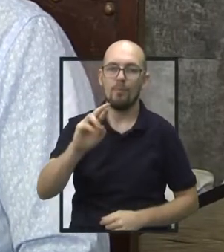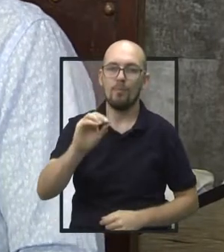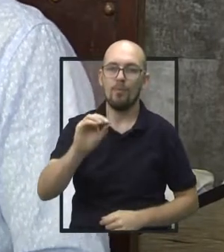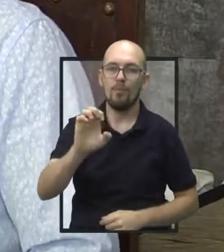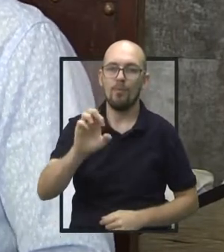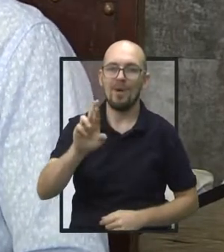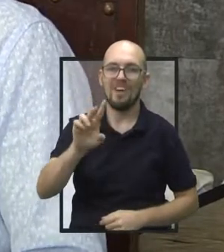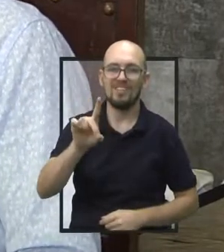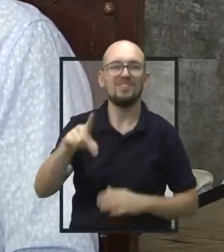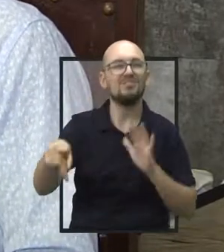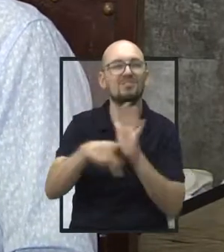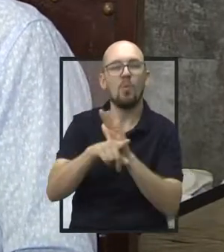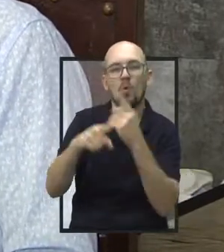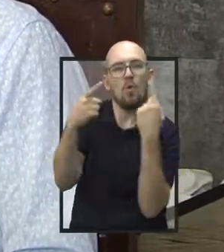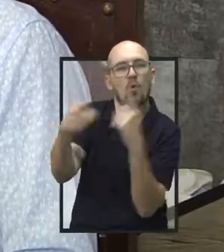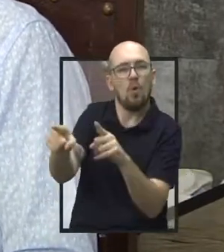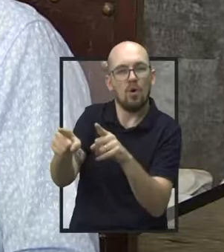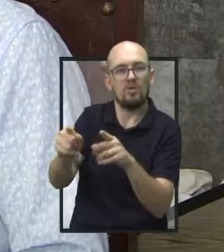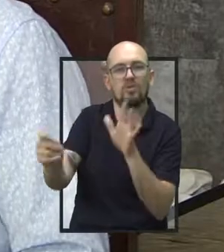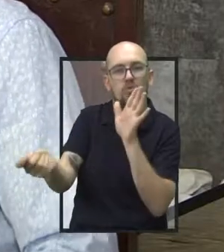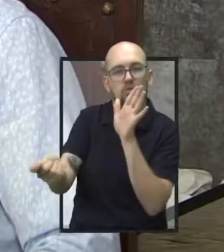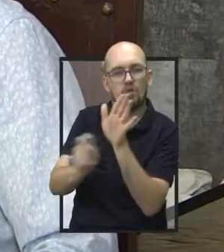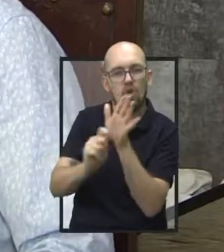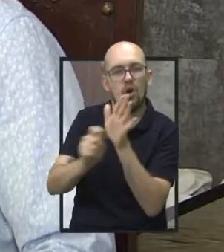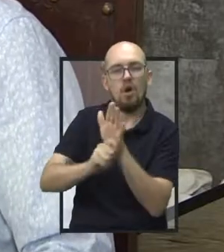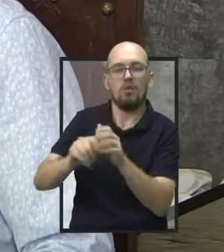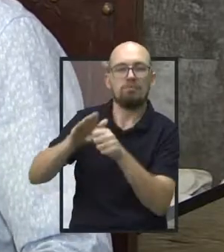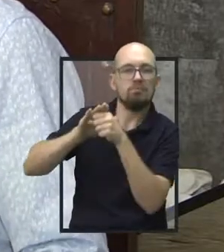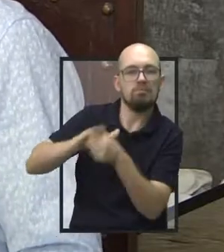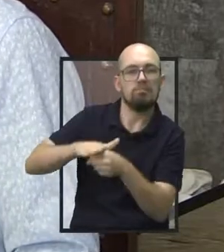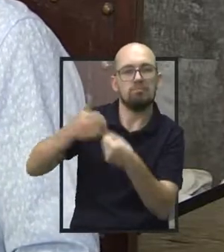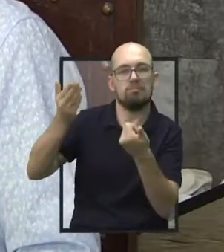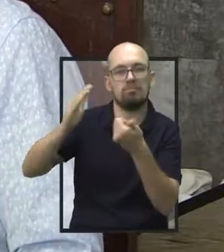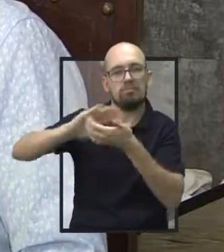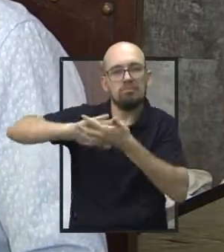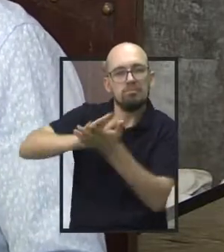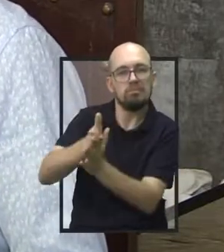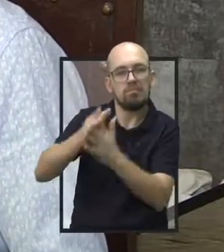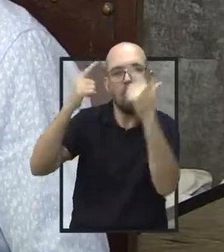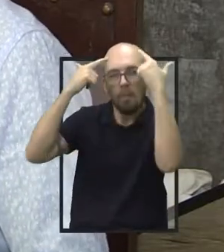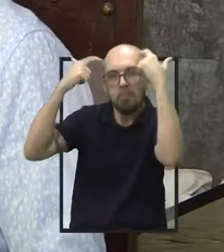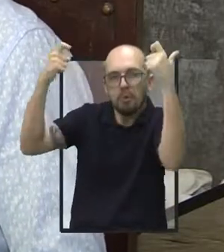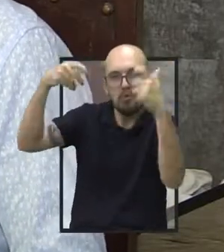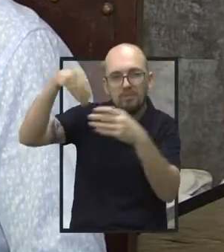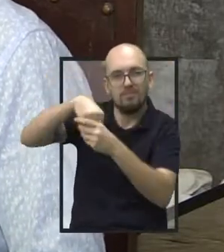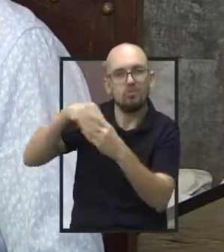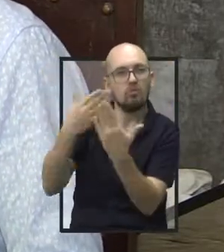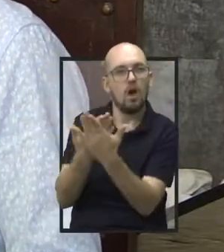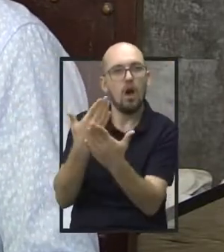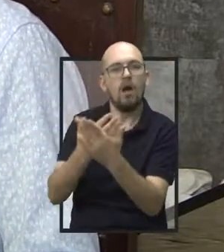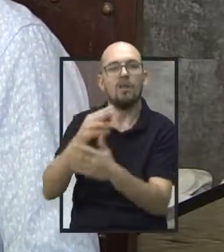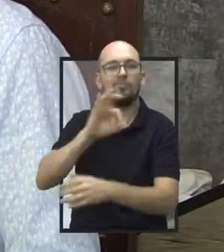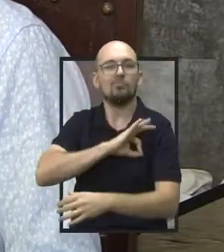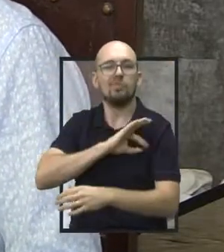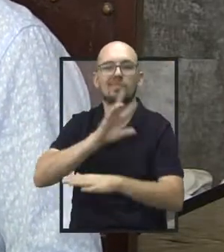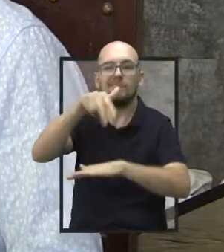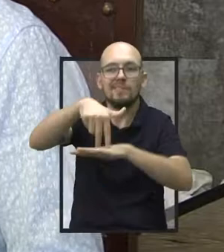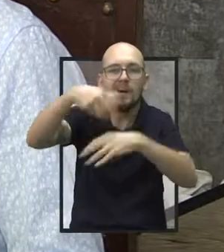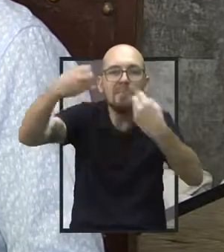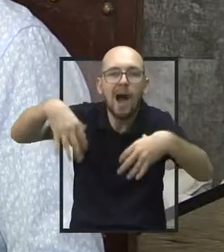às drogas e à violência realizado em escolas, não só aqui do município, mas de toda a região.